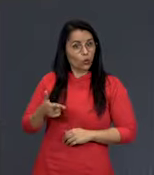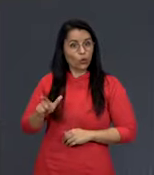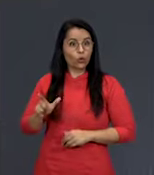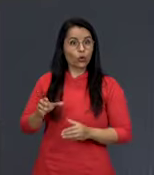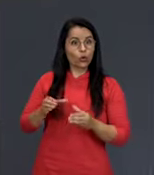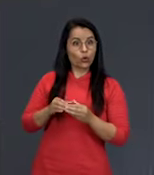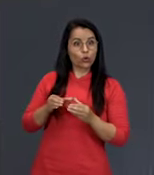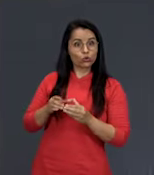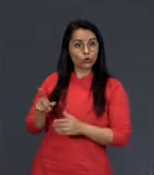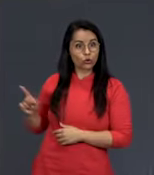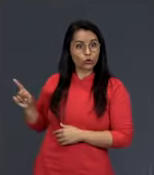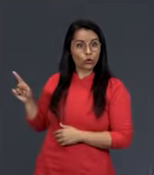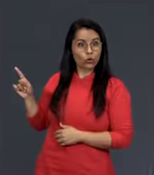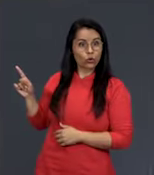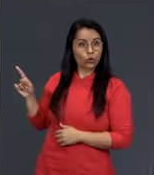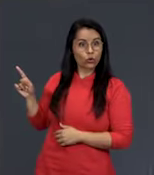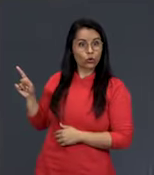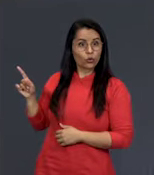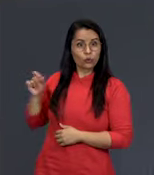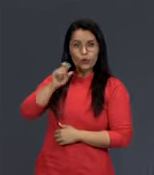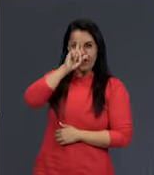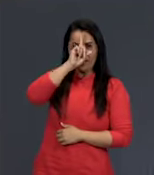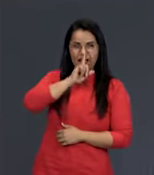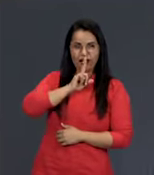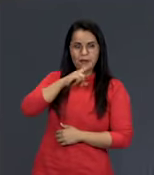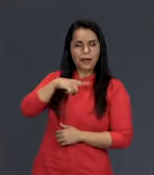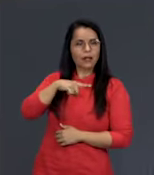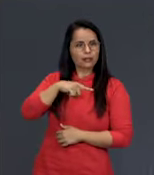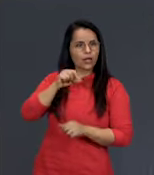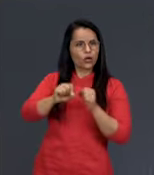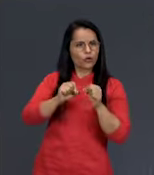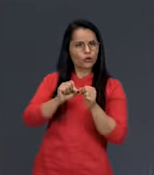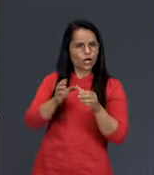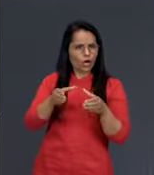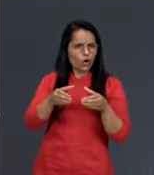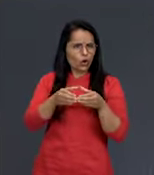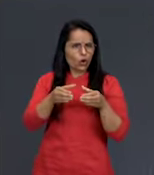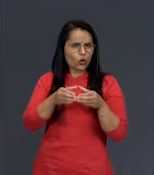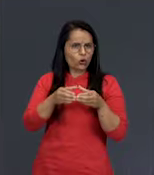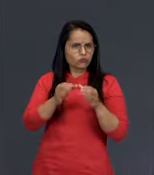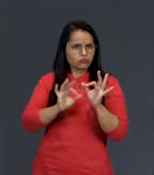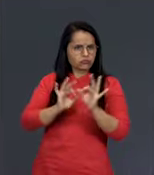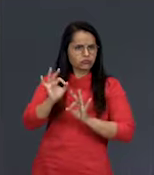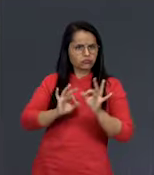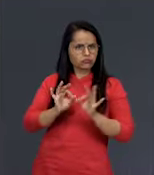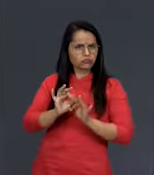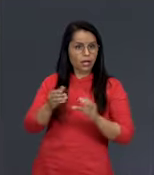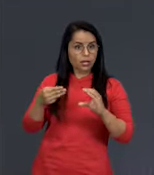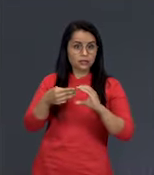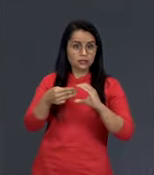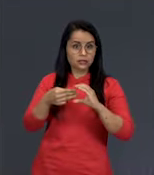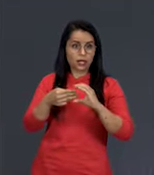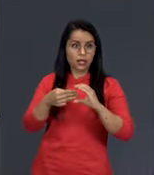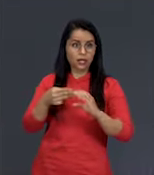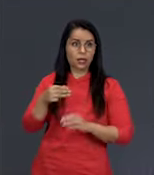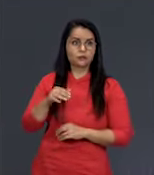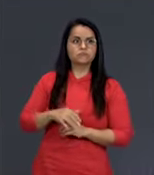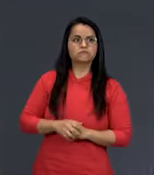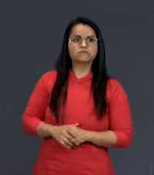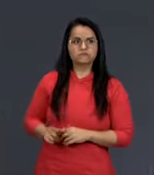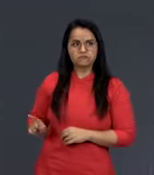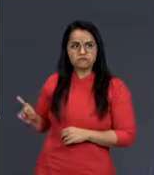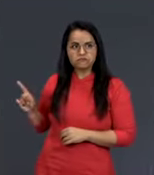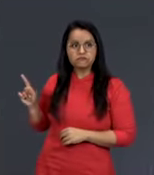arqueobactérias também são organismos de célula procariota. Então, bactéria e